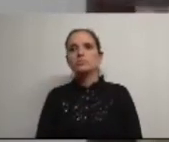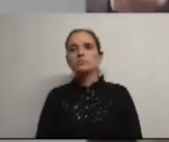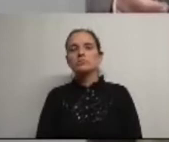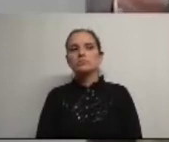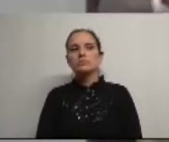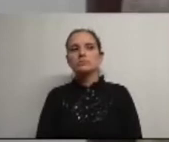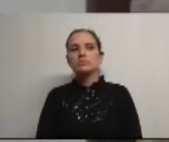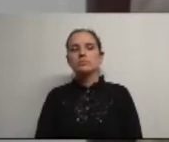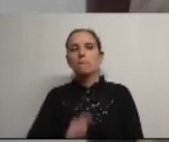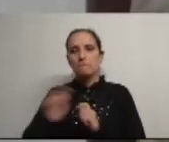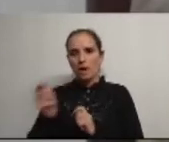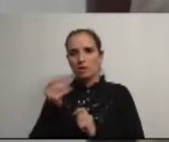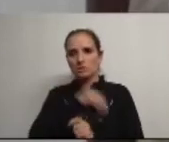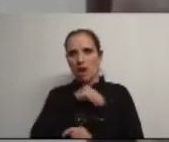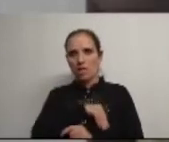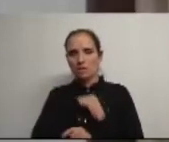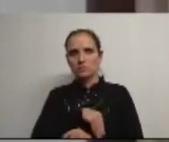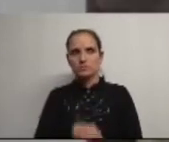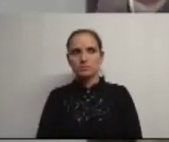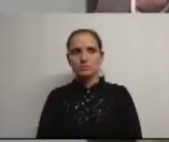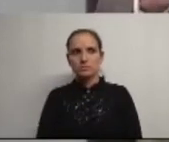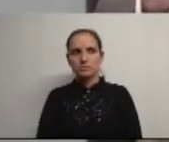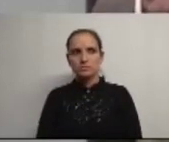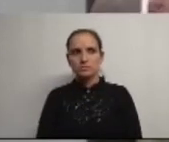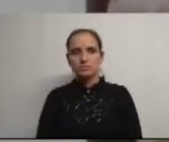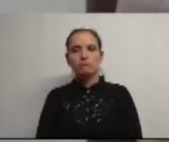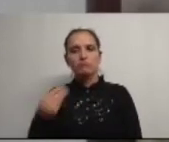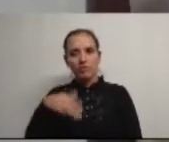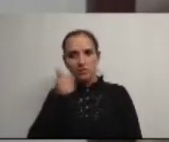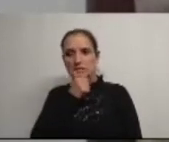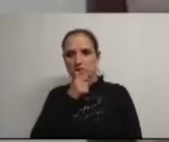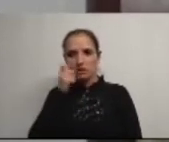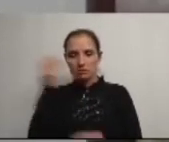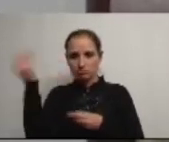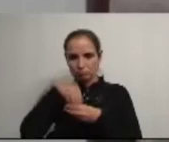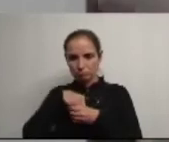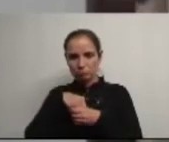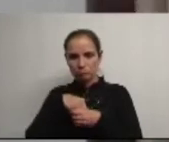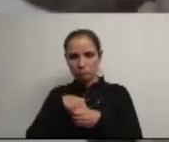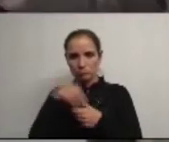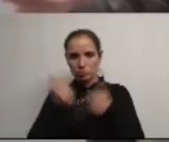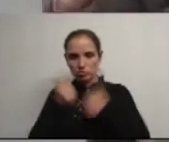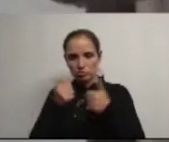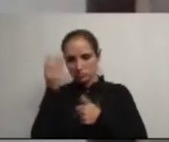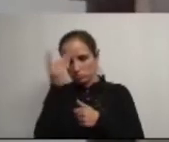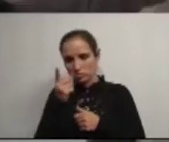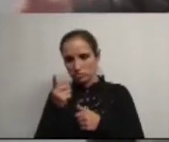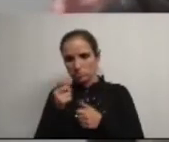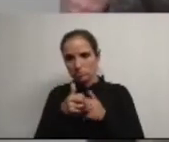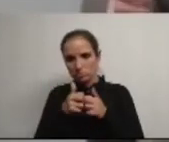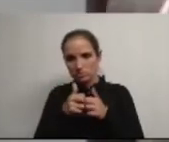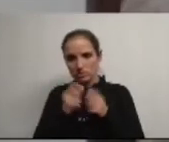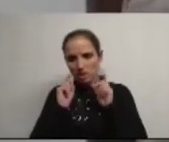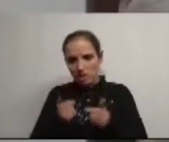vai pagar-lhes o salário vai definir as colocações que é para não haver problemas em todos os